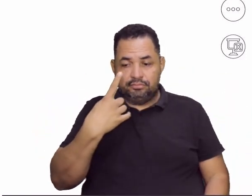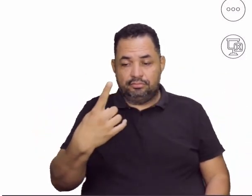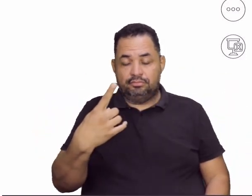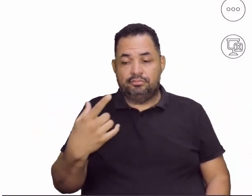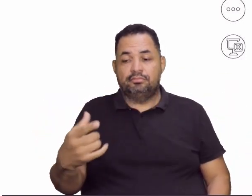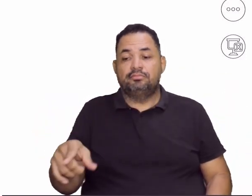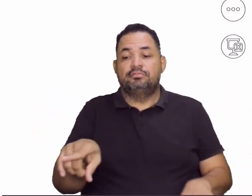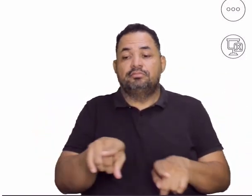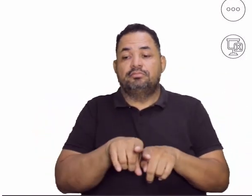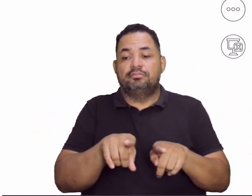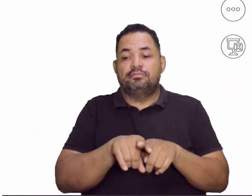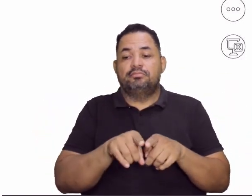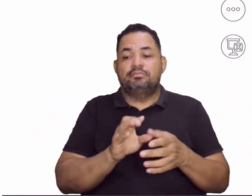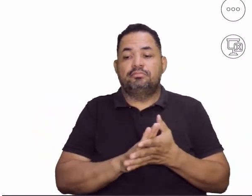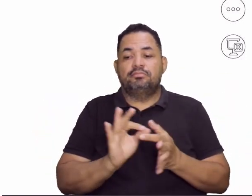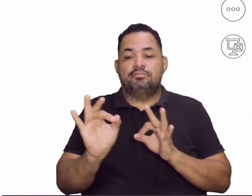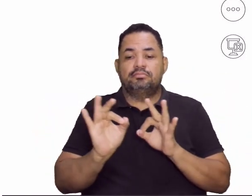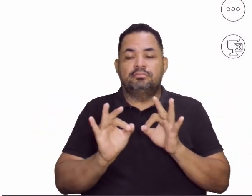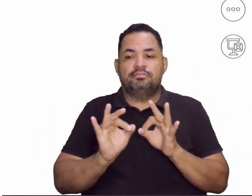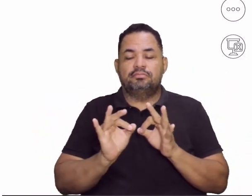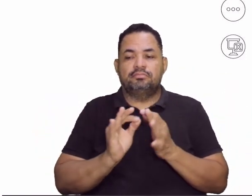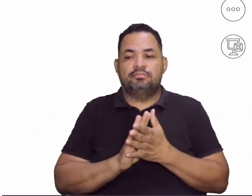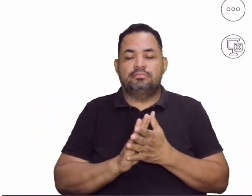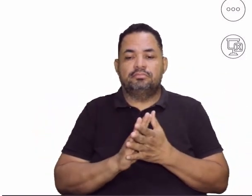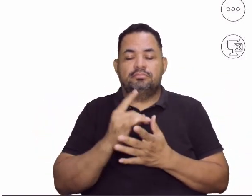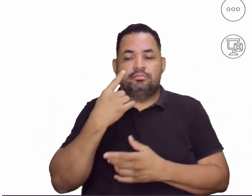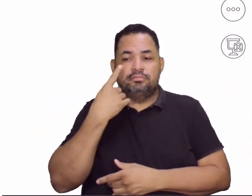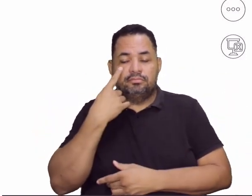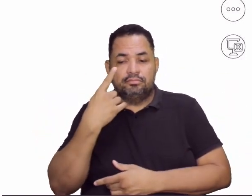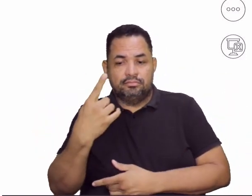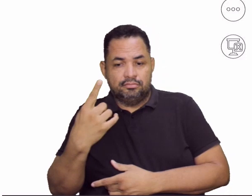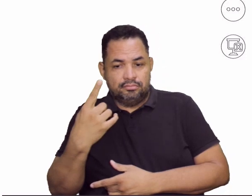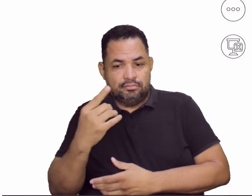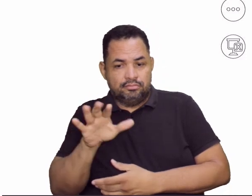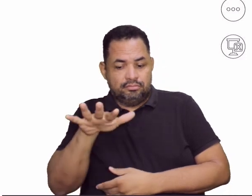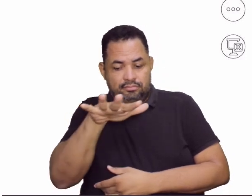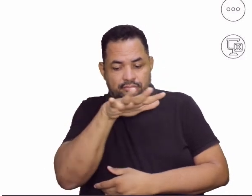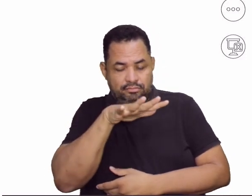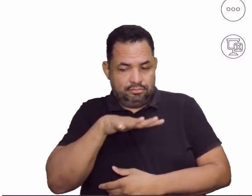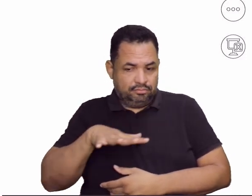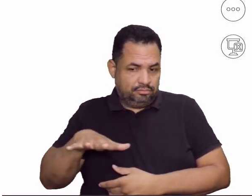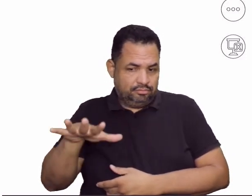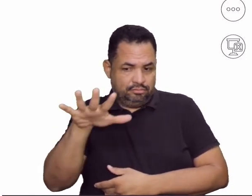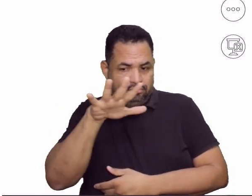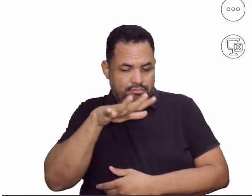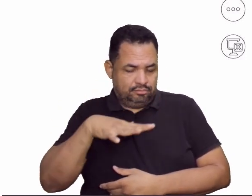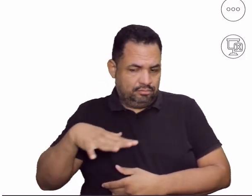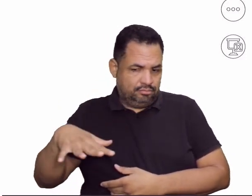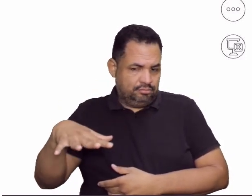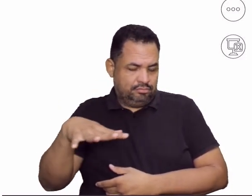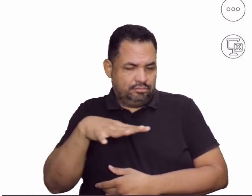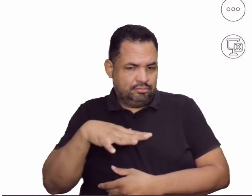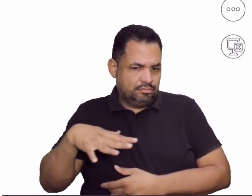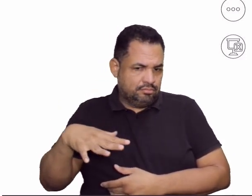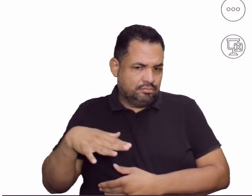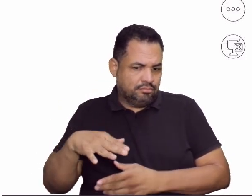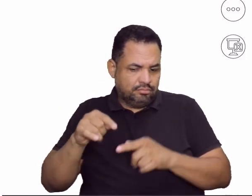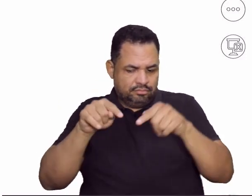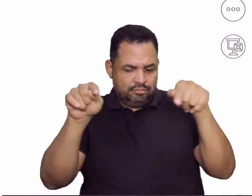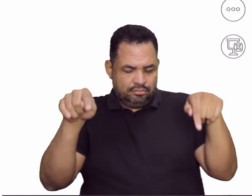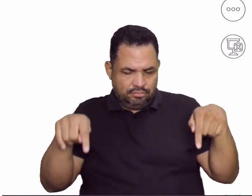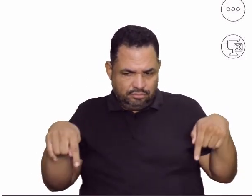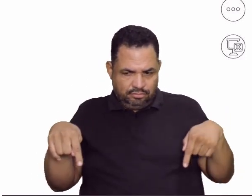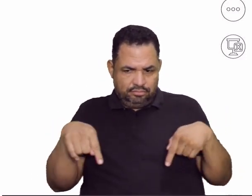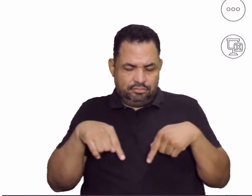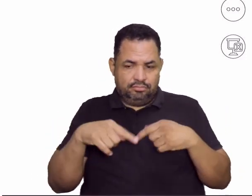um pré-desportivo. Observando esse cenário, esse espaço aí da quadra, das